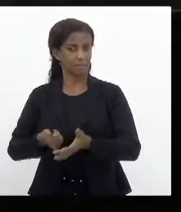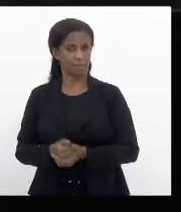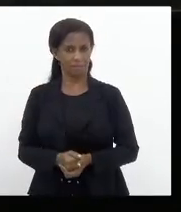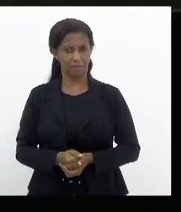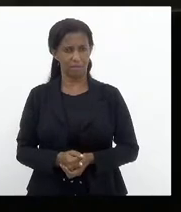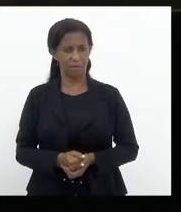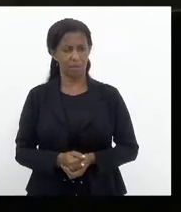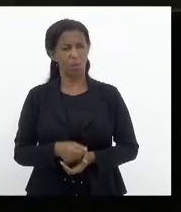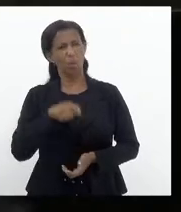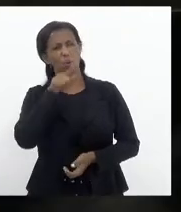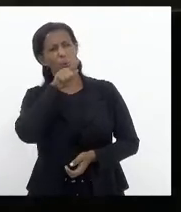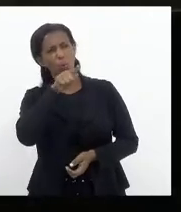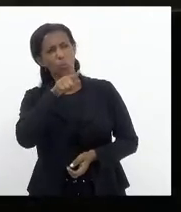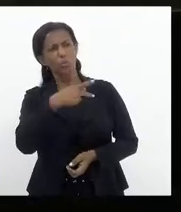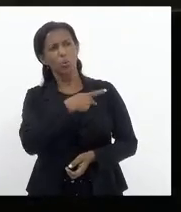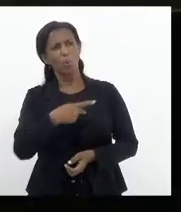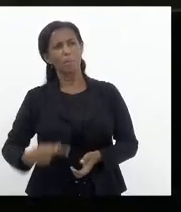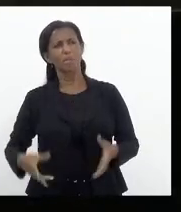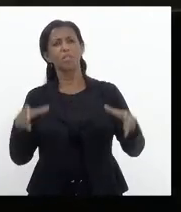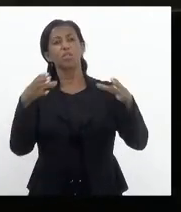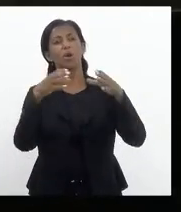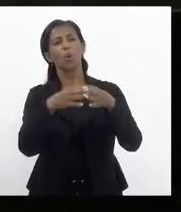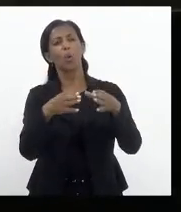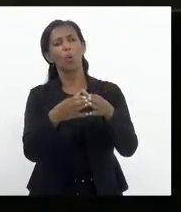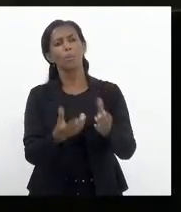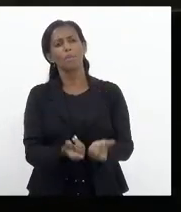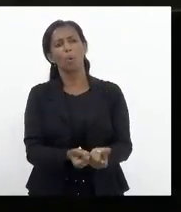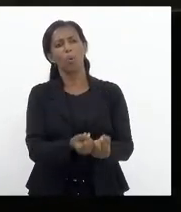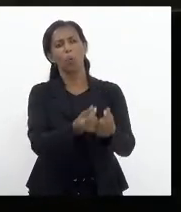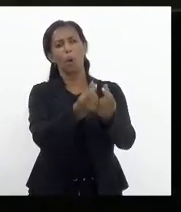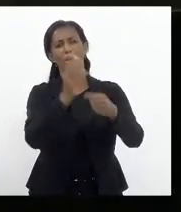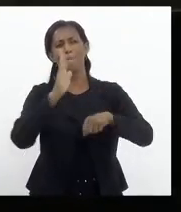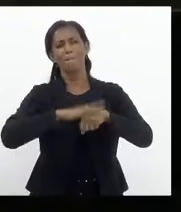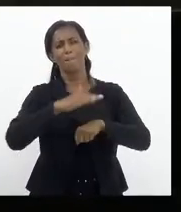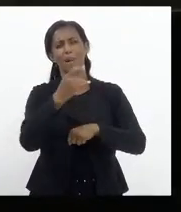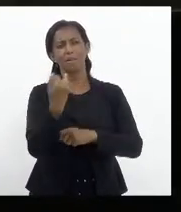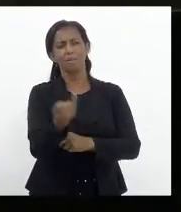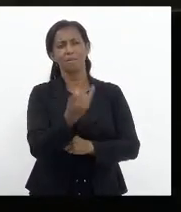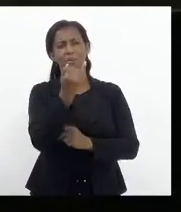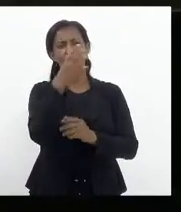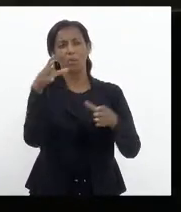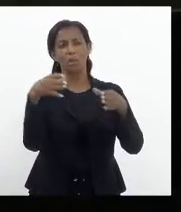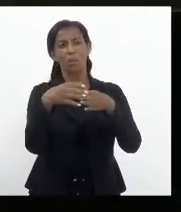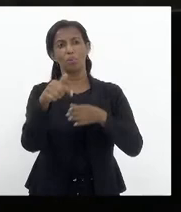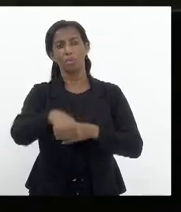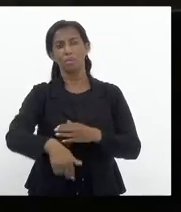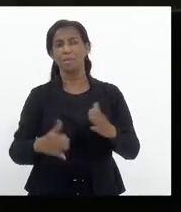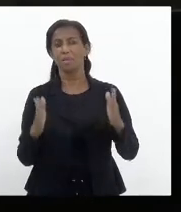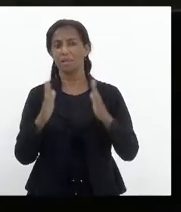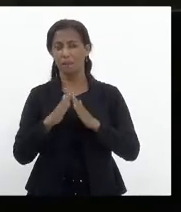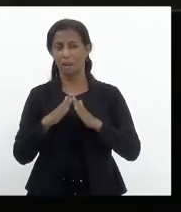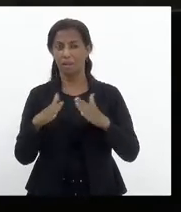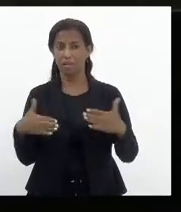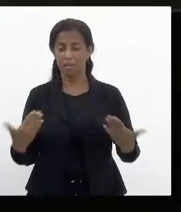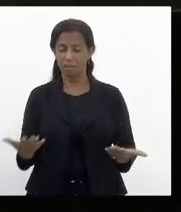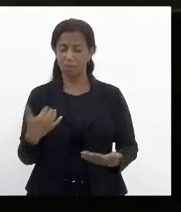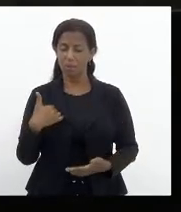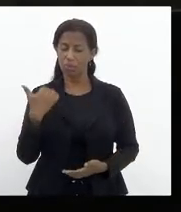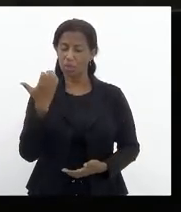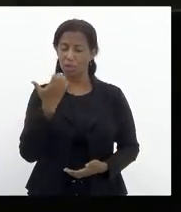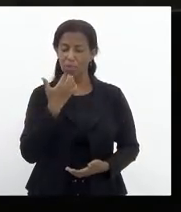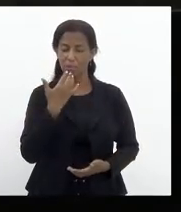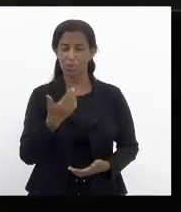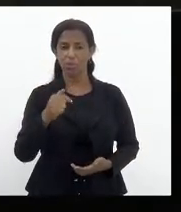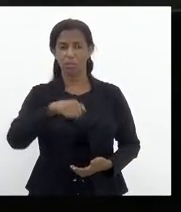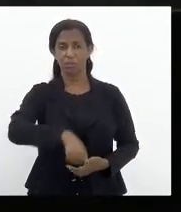Vossa Excelência é o presidente da Comissão de Orçamento, uma das mais importantes comissões dessa casa. Então, eu já quero deixar